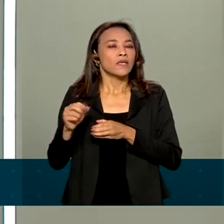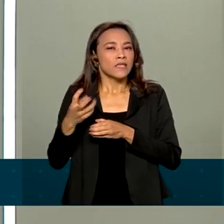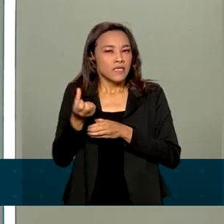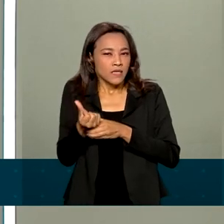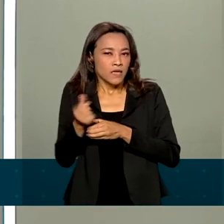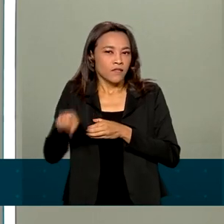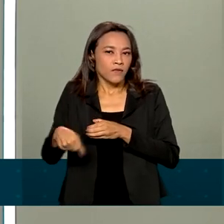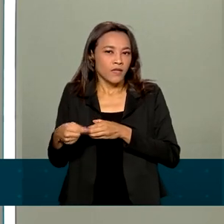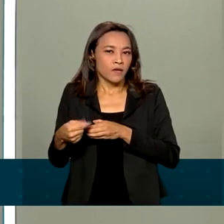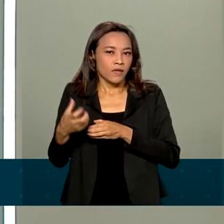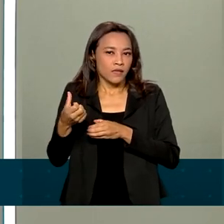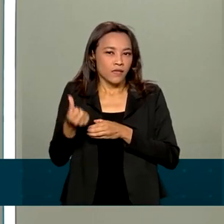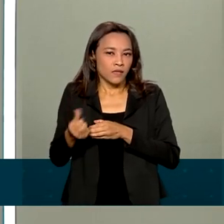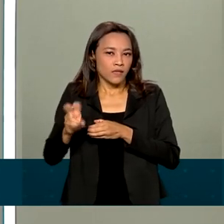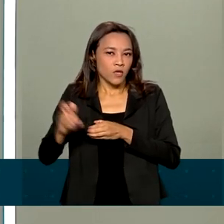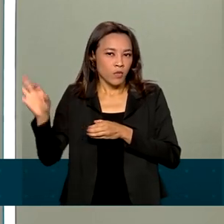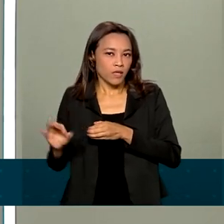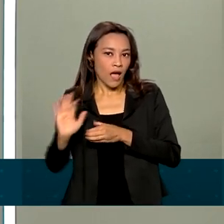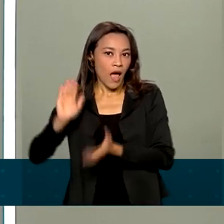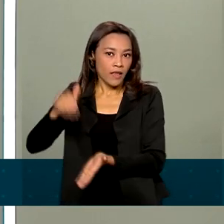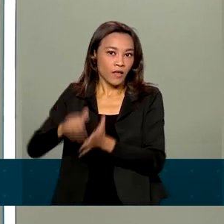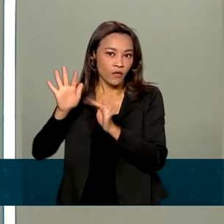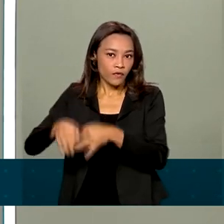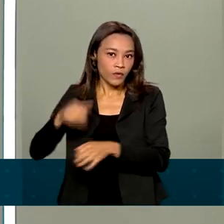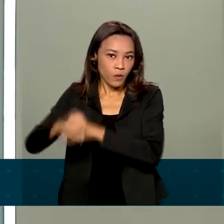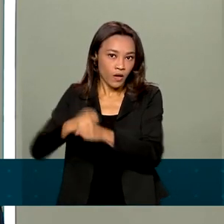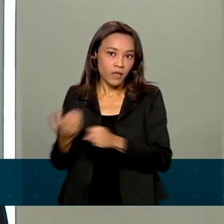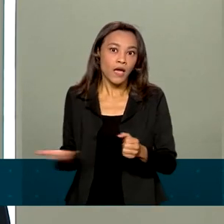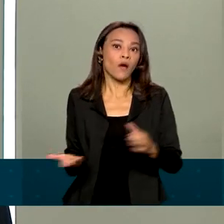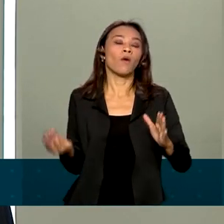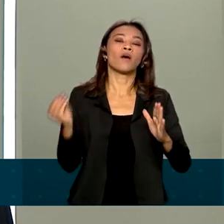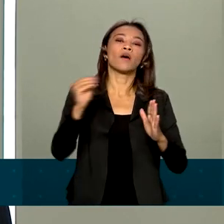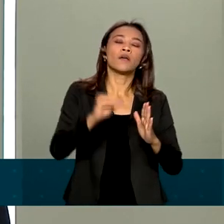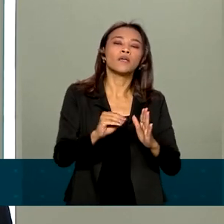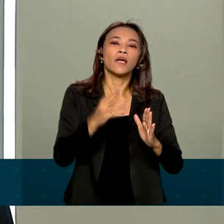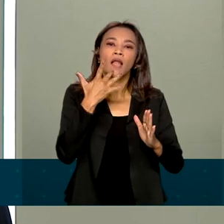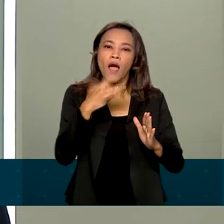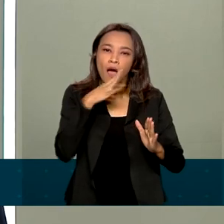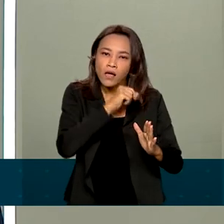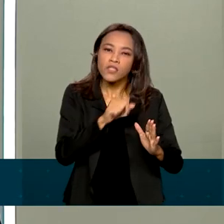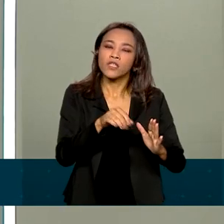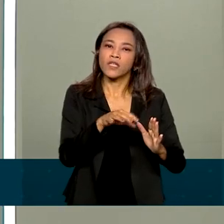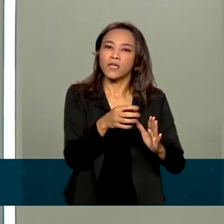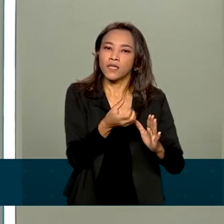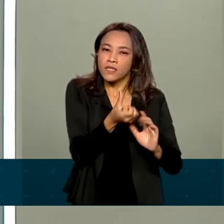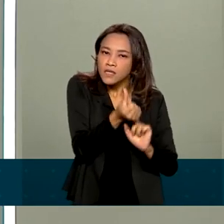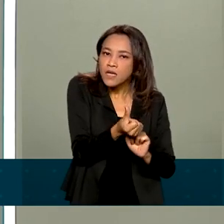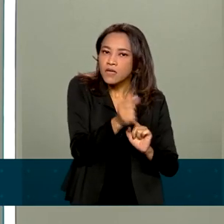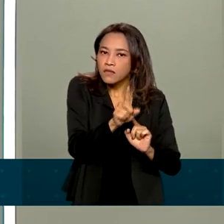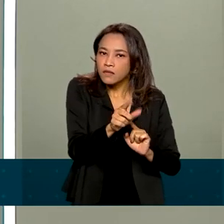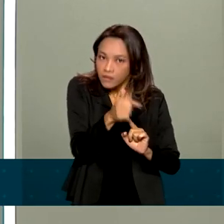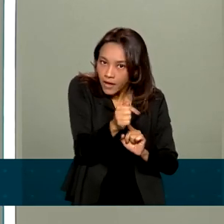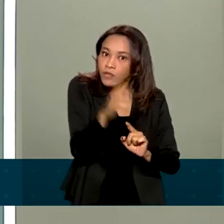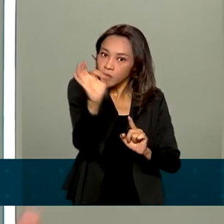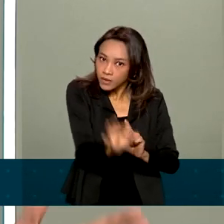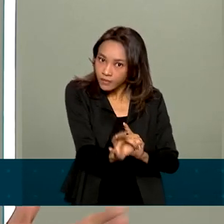6,55% até o final do ano, e agora já estão projetando um crescimento dessa taxa para 7%.